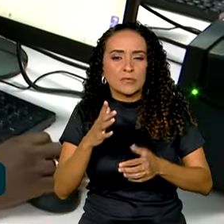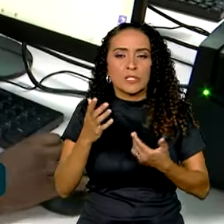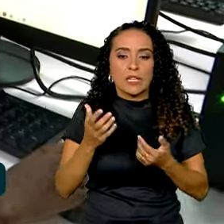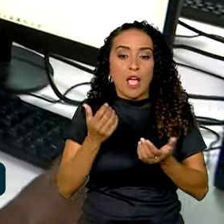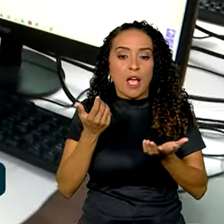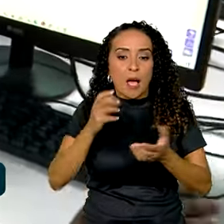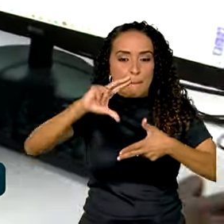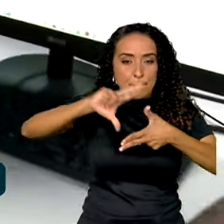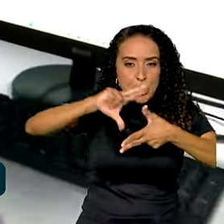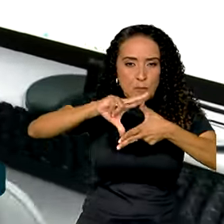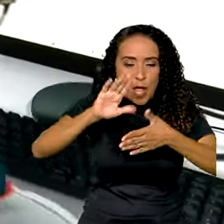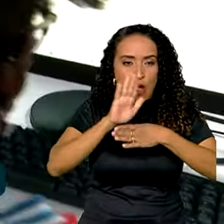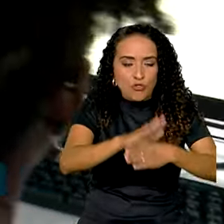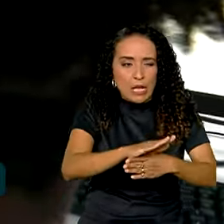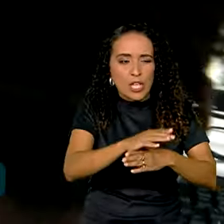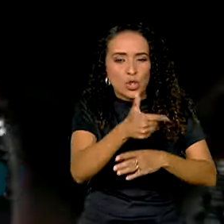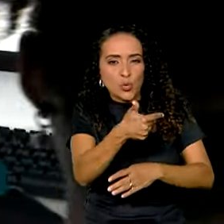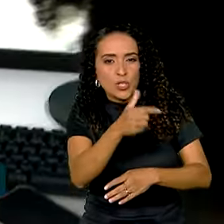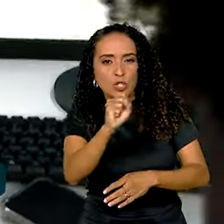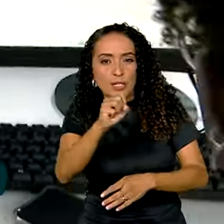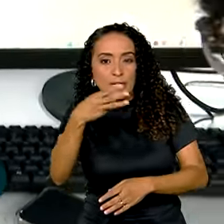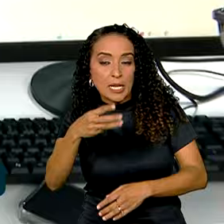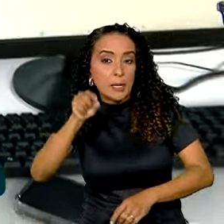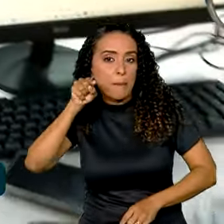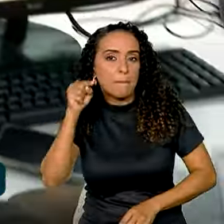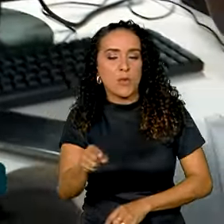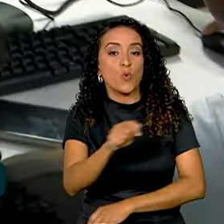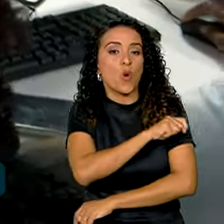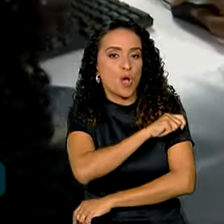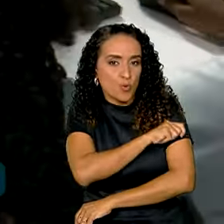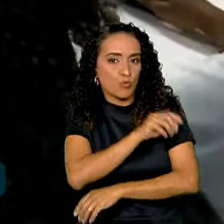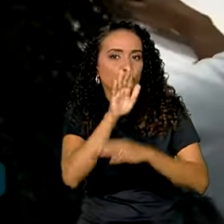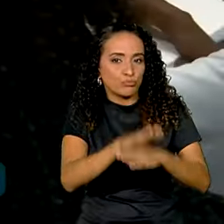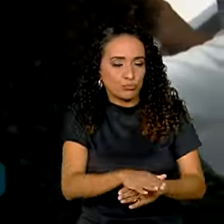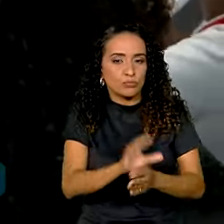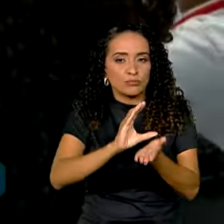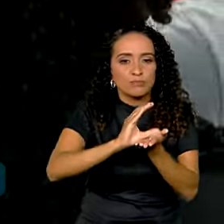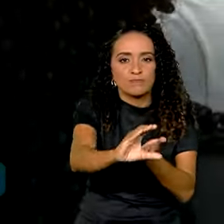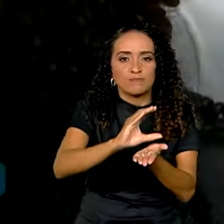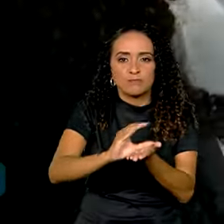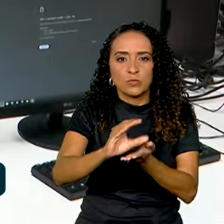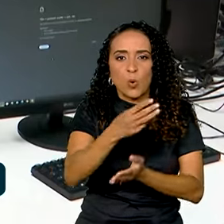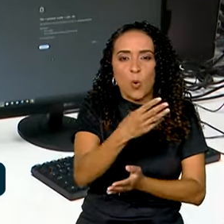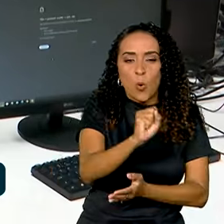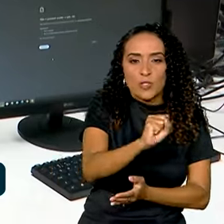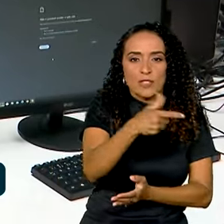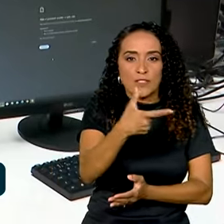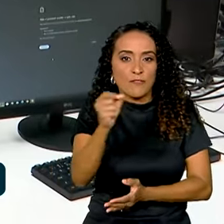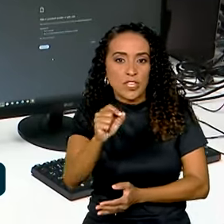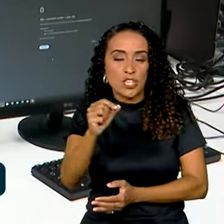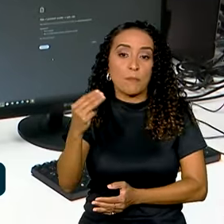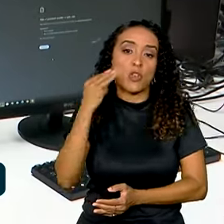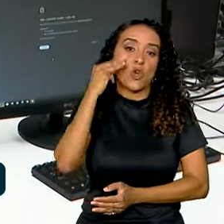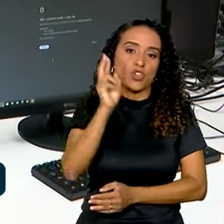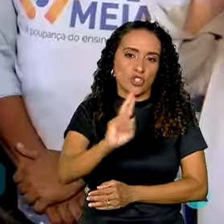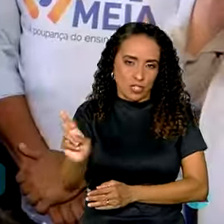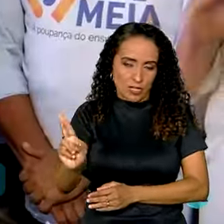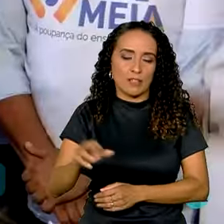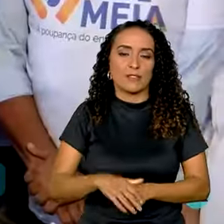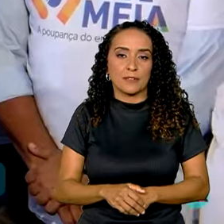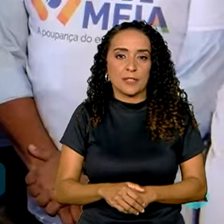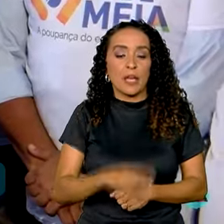beneficie cerca de 283 mil estudantes, com investimento de 820 milhões de reais.